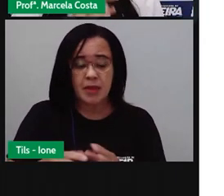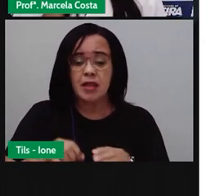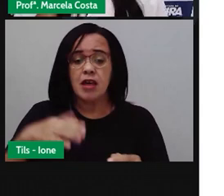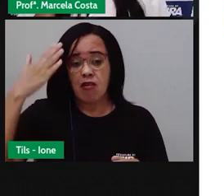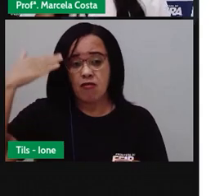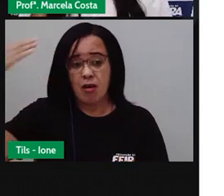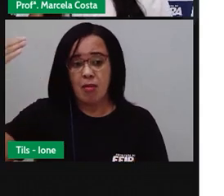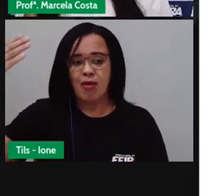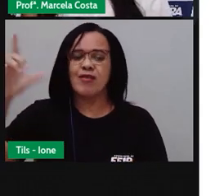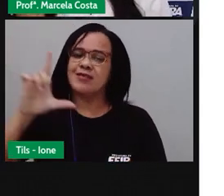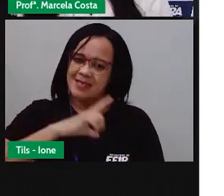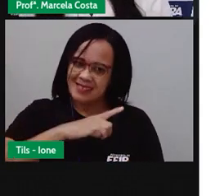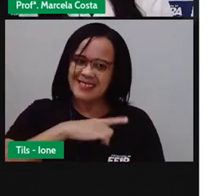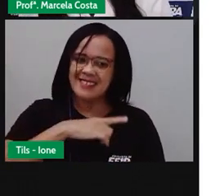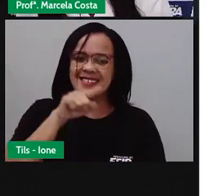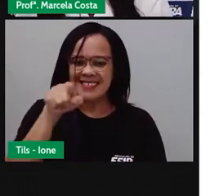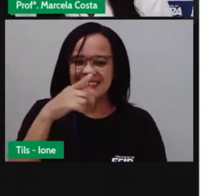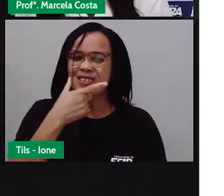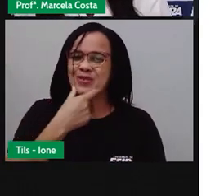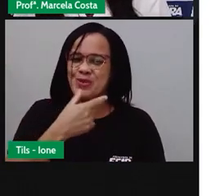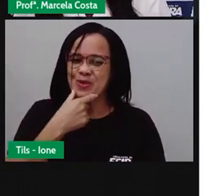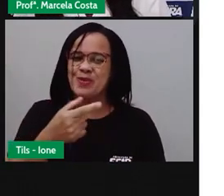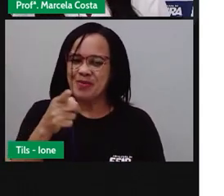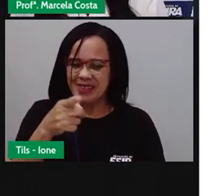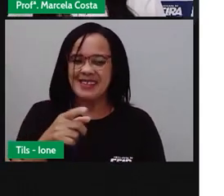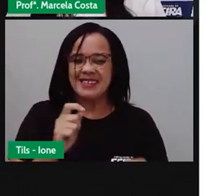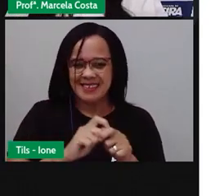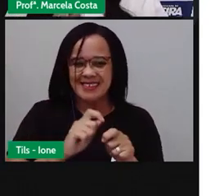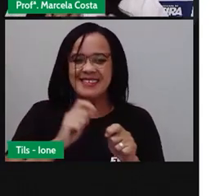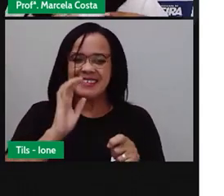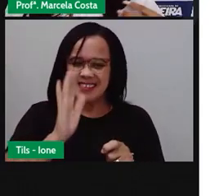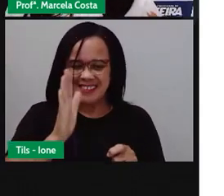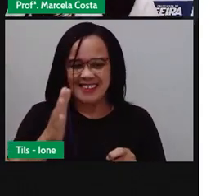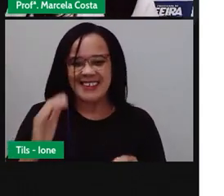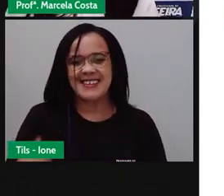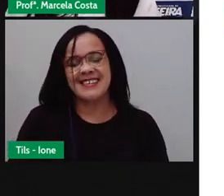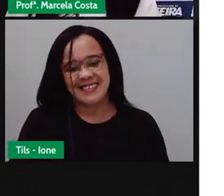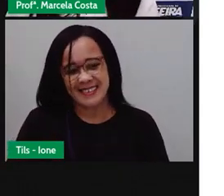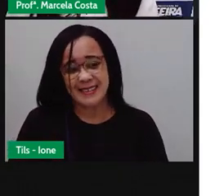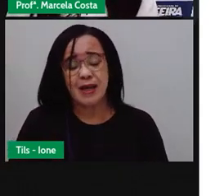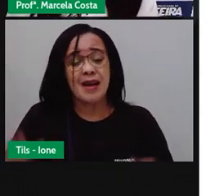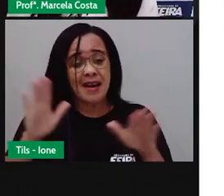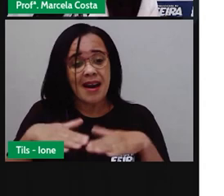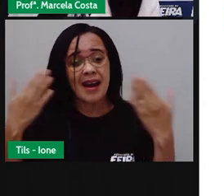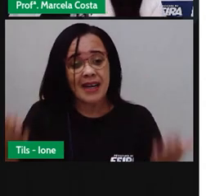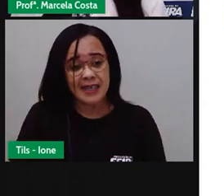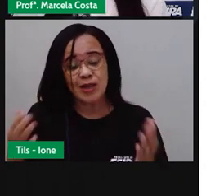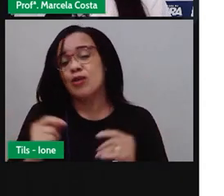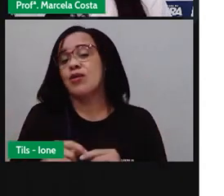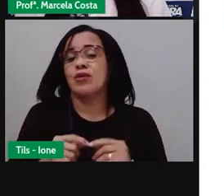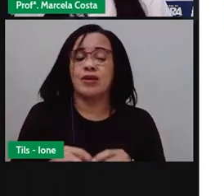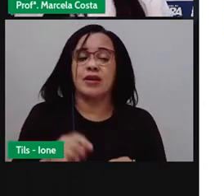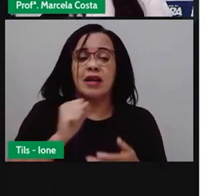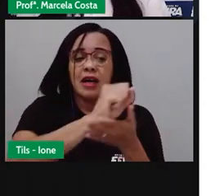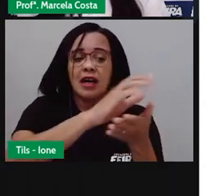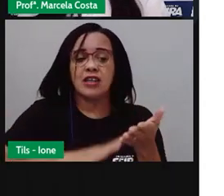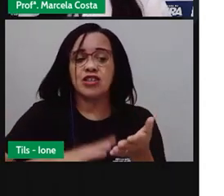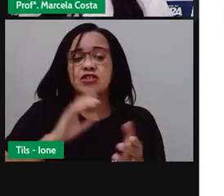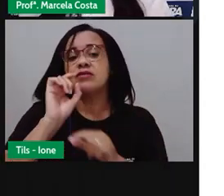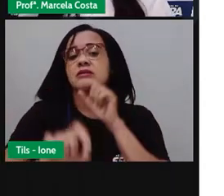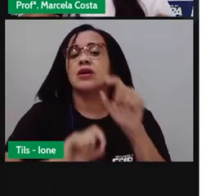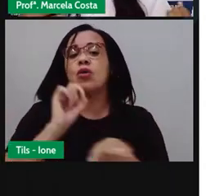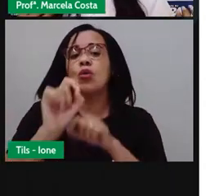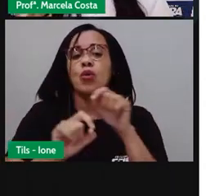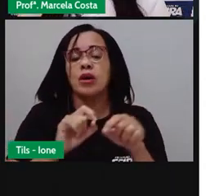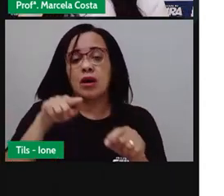Agora, vou deixar aí uma atividade para vocês. A gente já viu a história de alguns perentes. E agora, vou pedir para